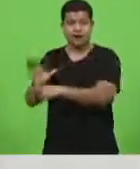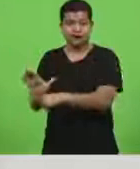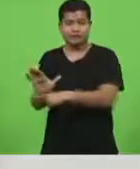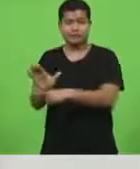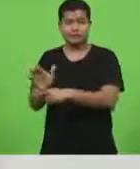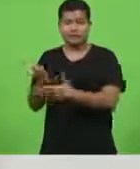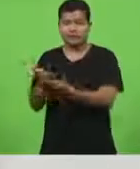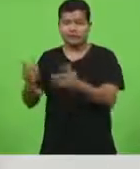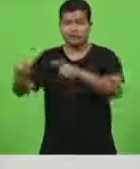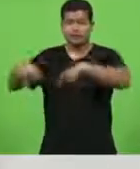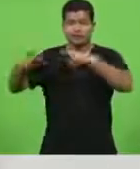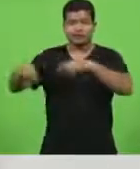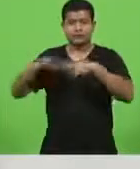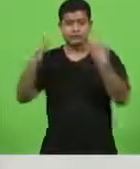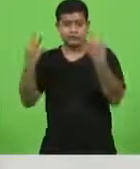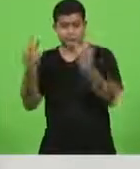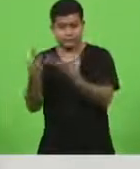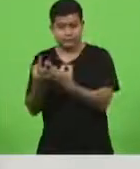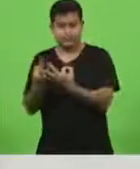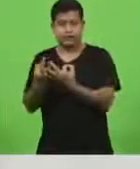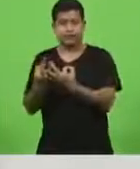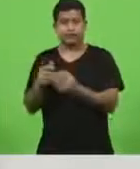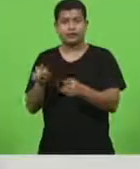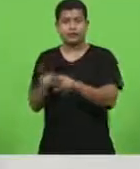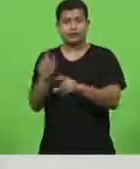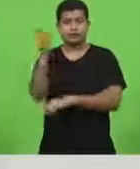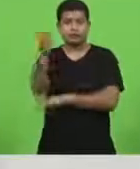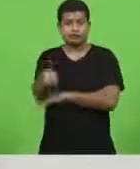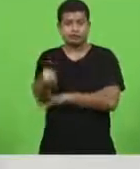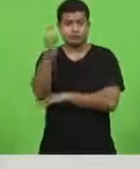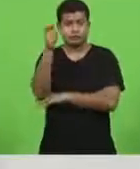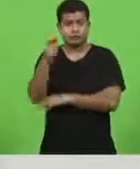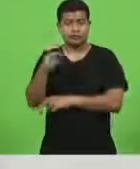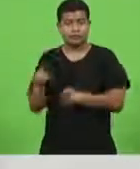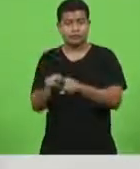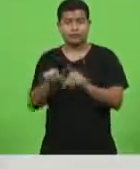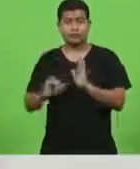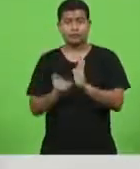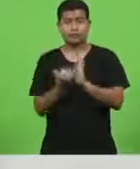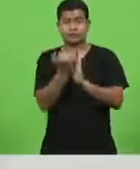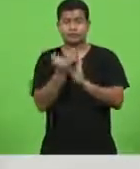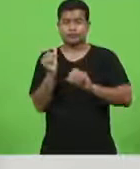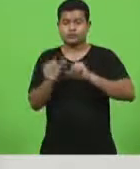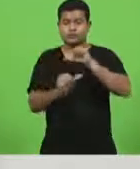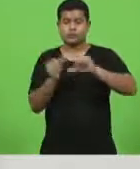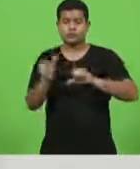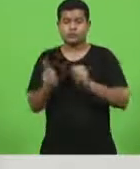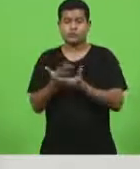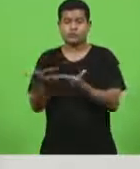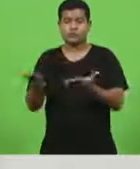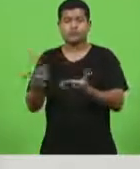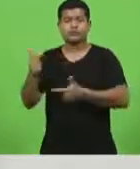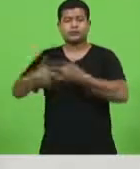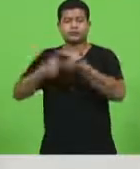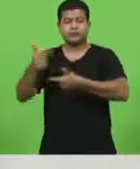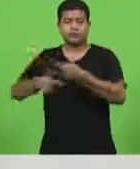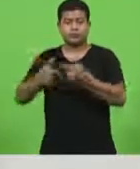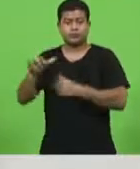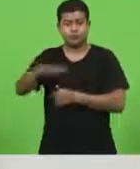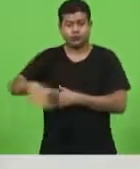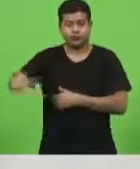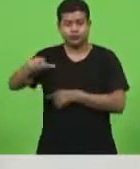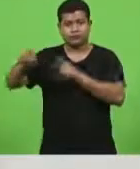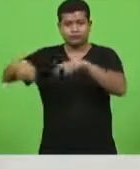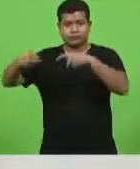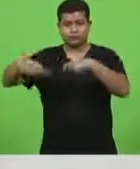além do projeto de subvenção de juros para pequenos empreendimentos rurais através do fundo de